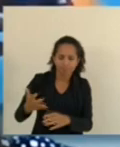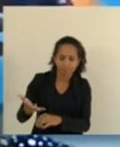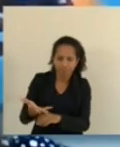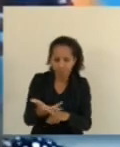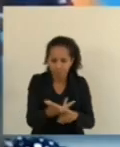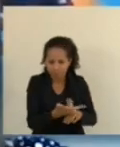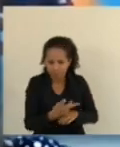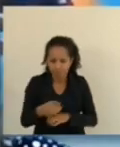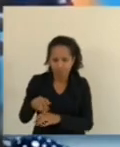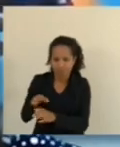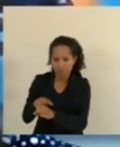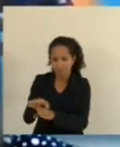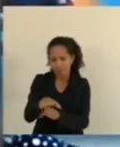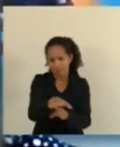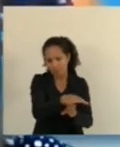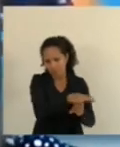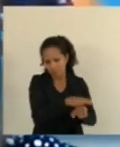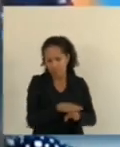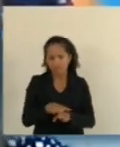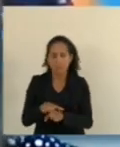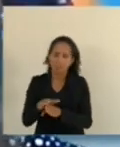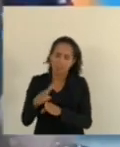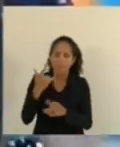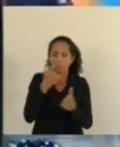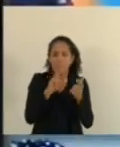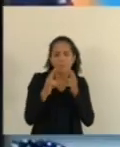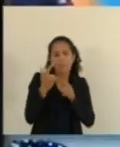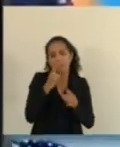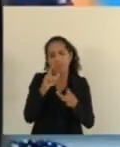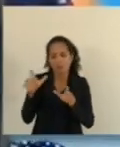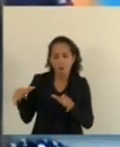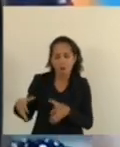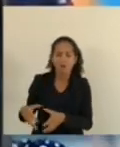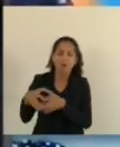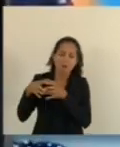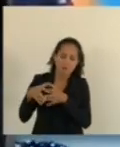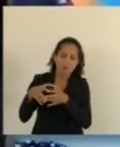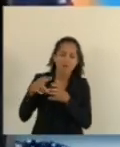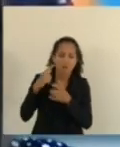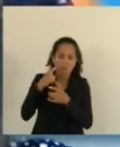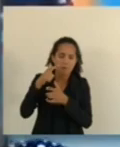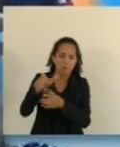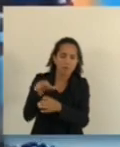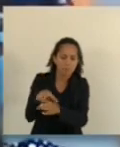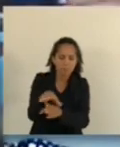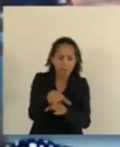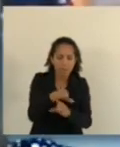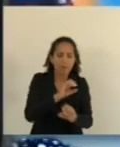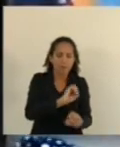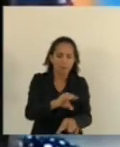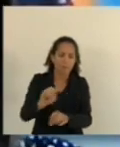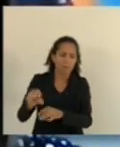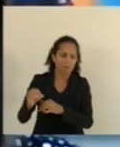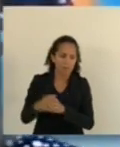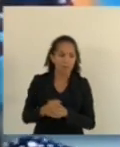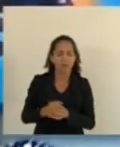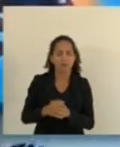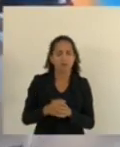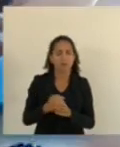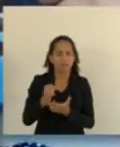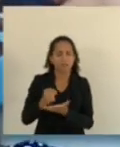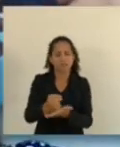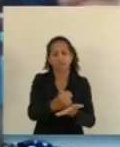com a equipe de governo que está na frente da educação, à frente da assistência,